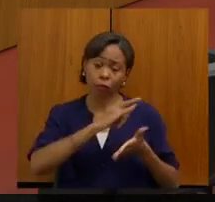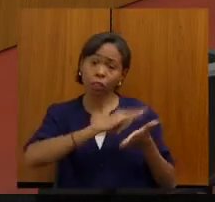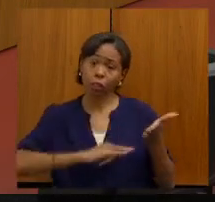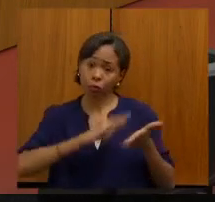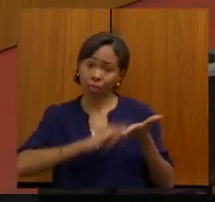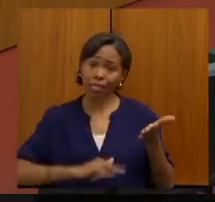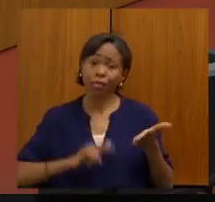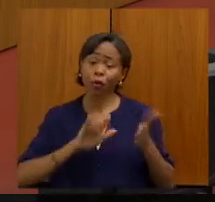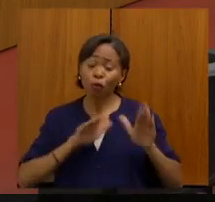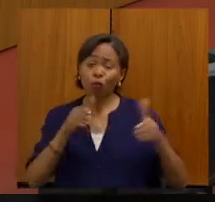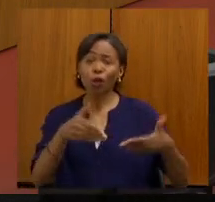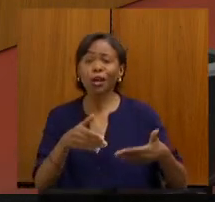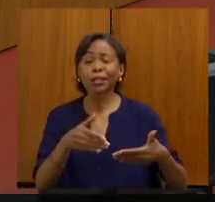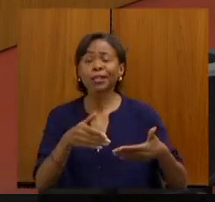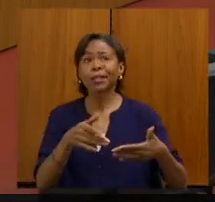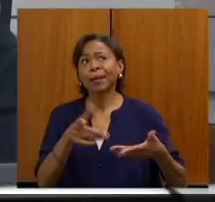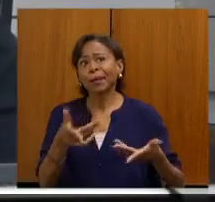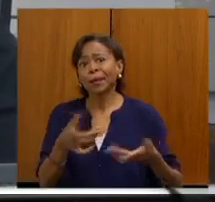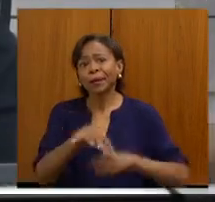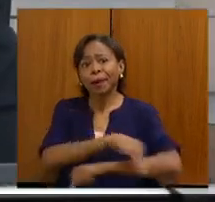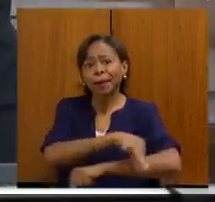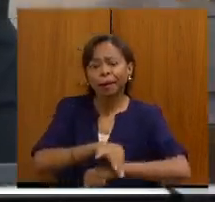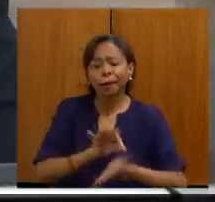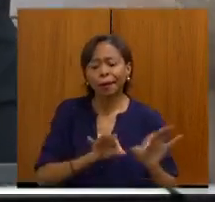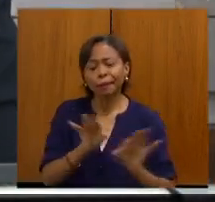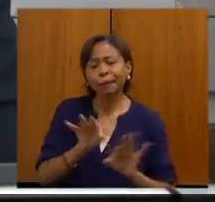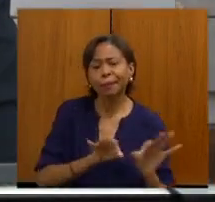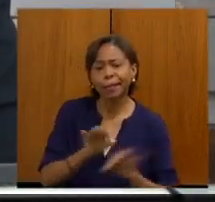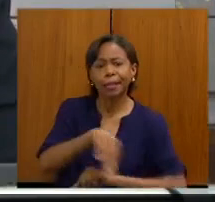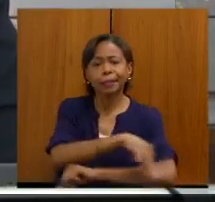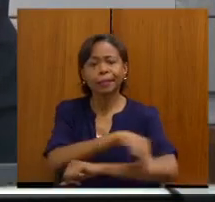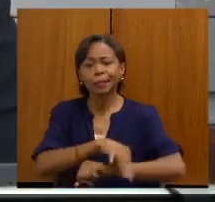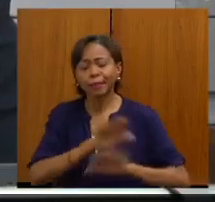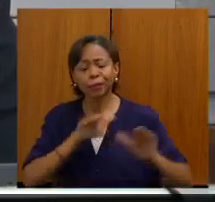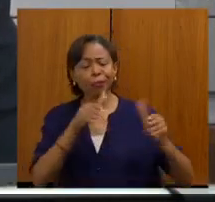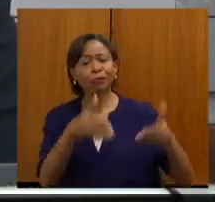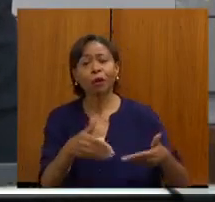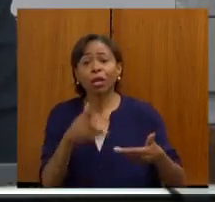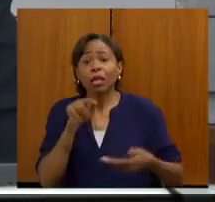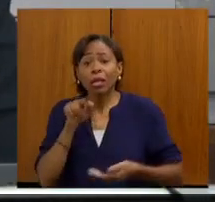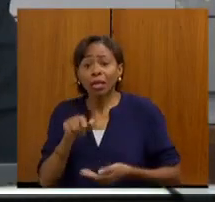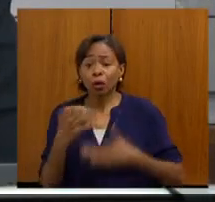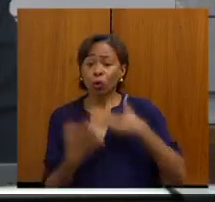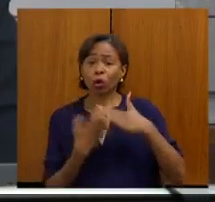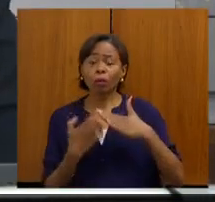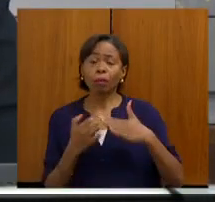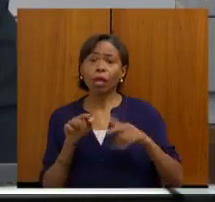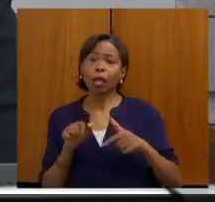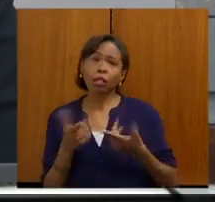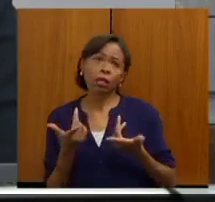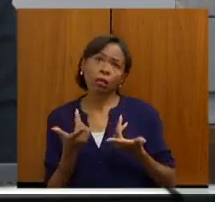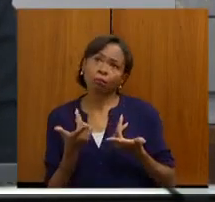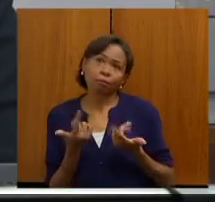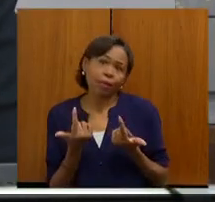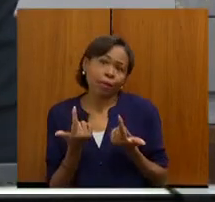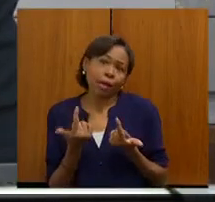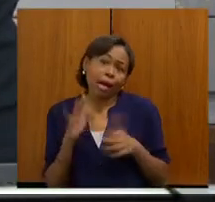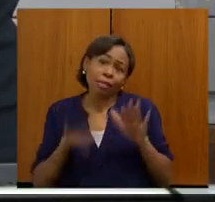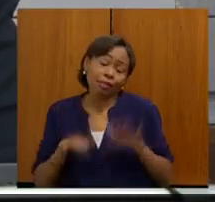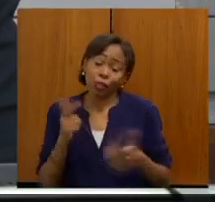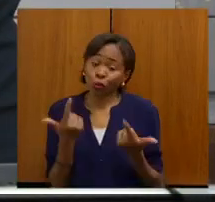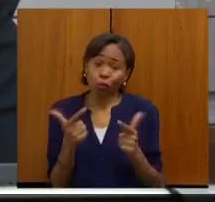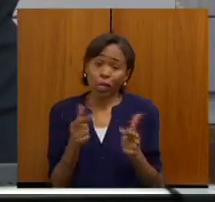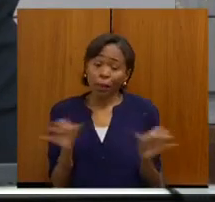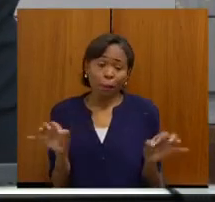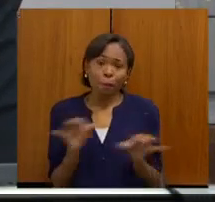Especialmente projetos arquitetônicos, essa parte toda, que acaba que o prestador não tem aquilo pronto e acaba